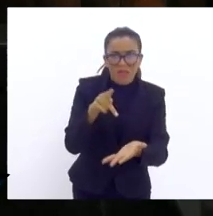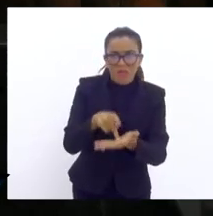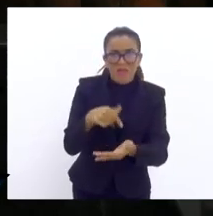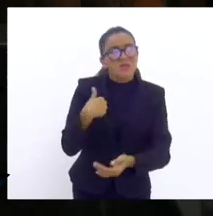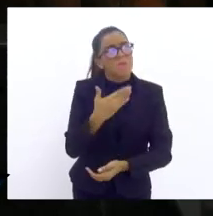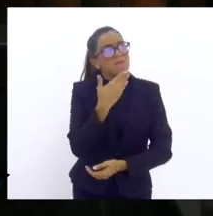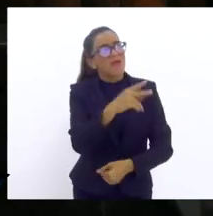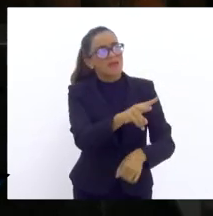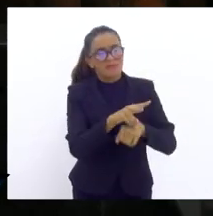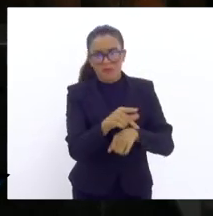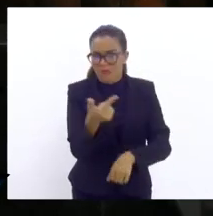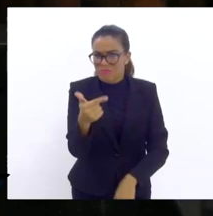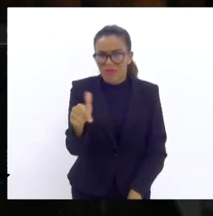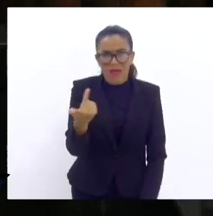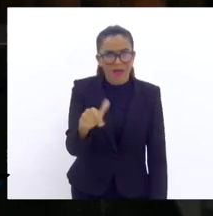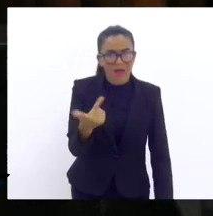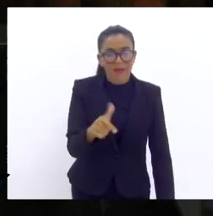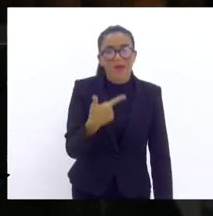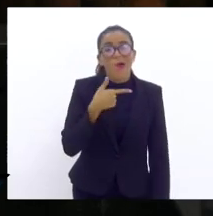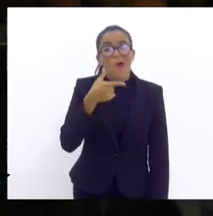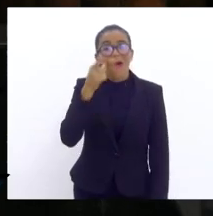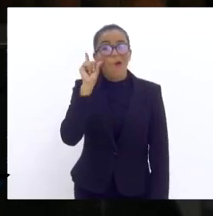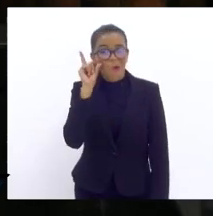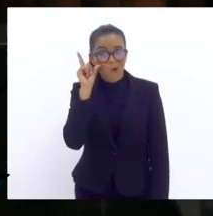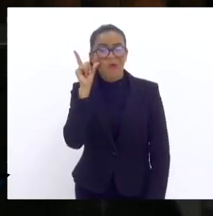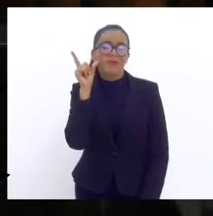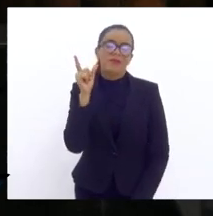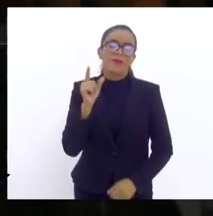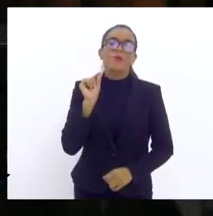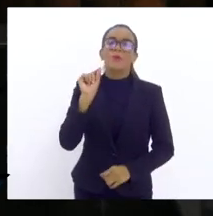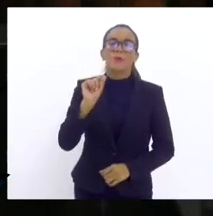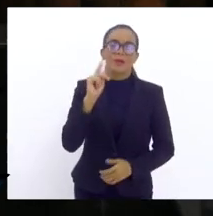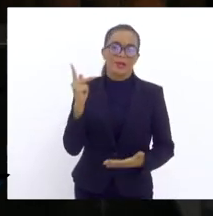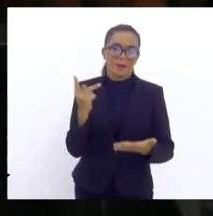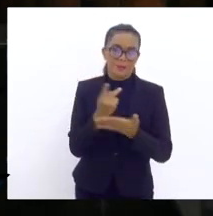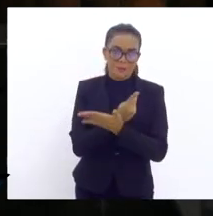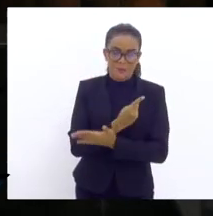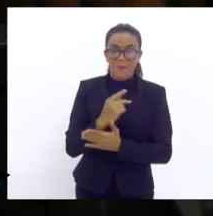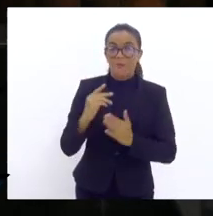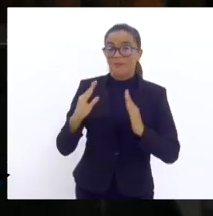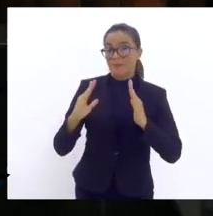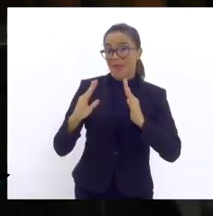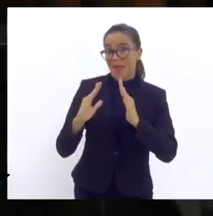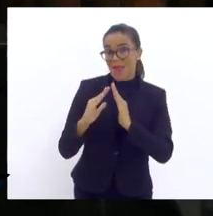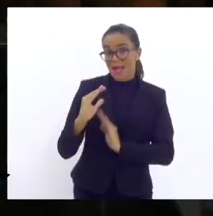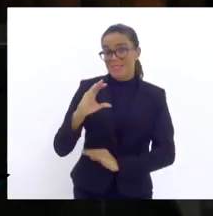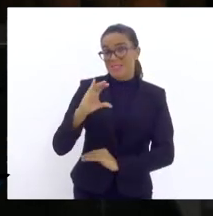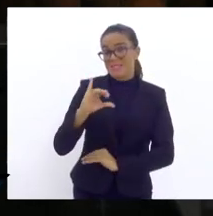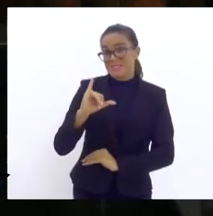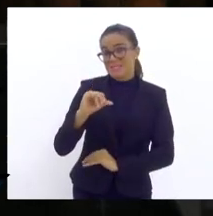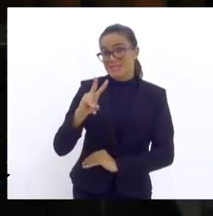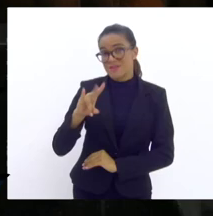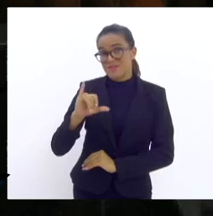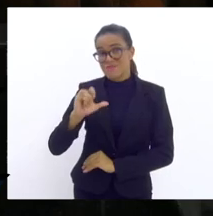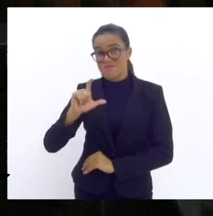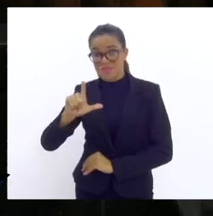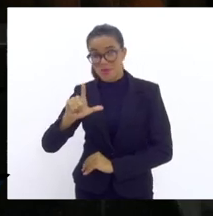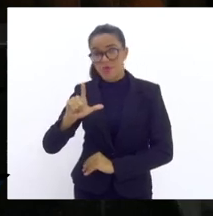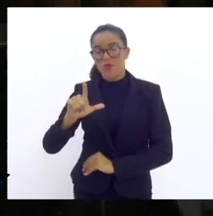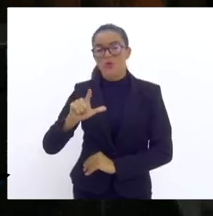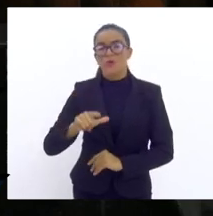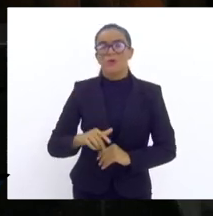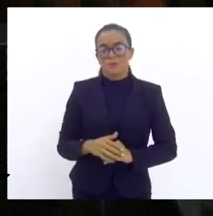oficiamos no dia de ontem a Casa Civil no sentido de que